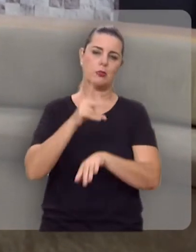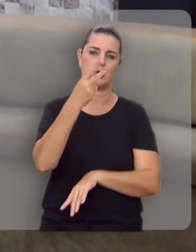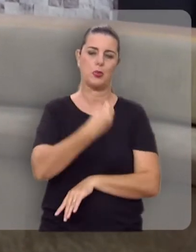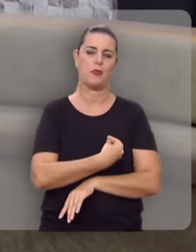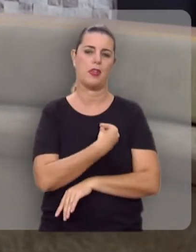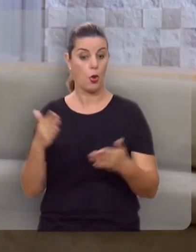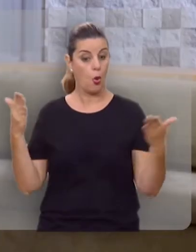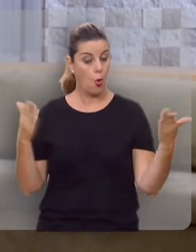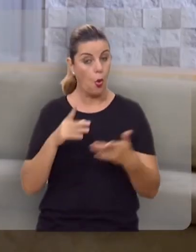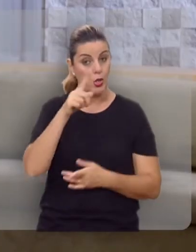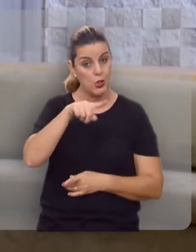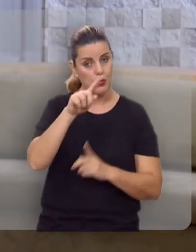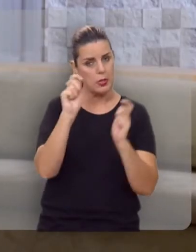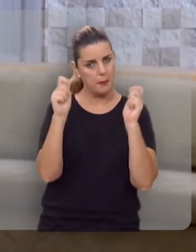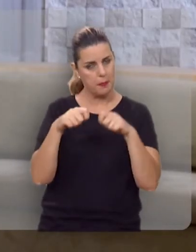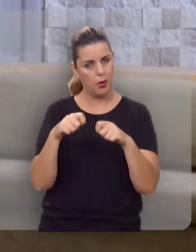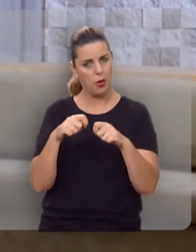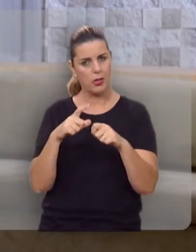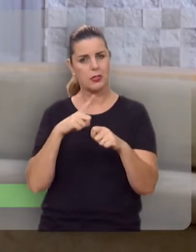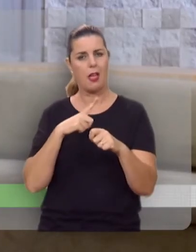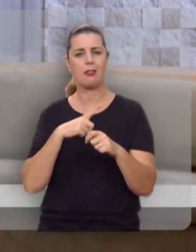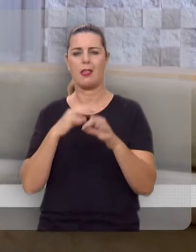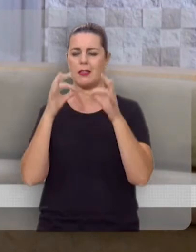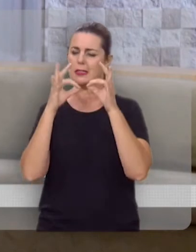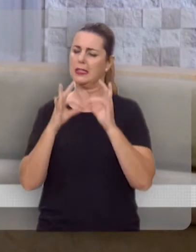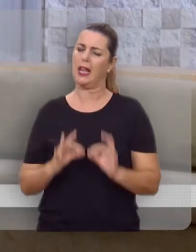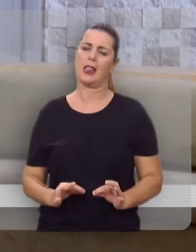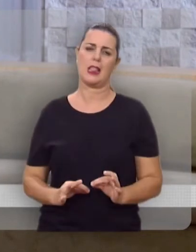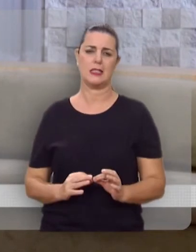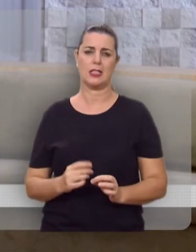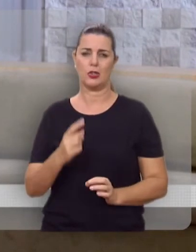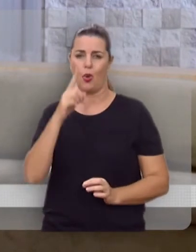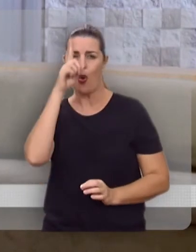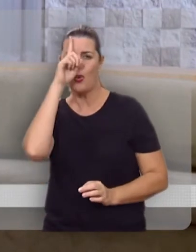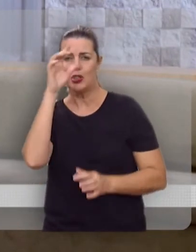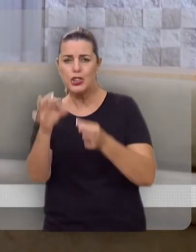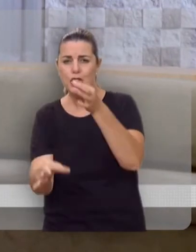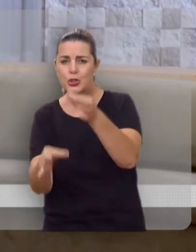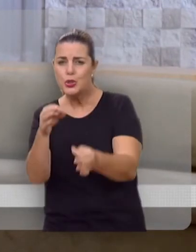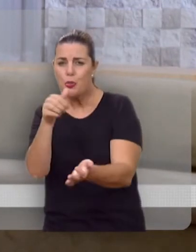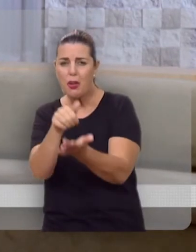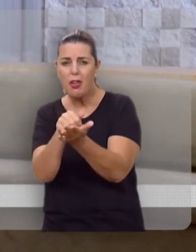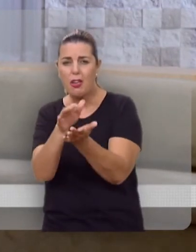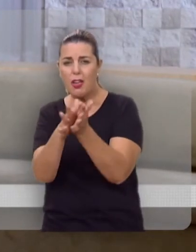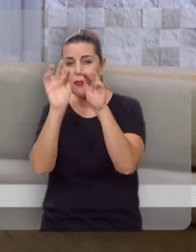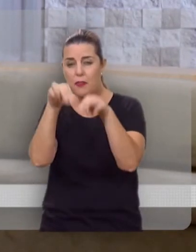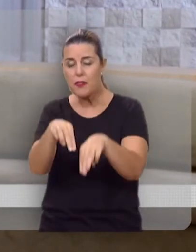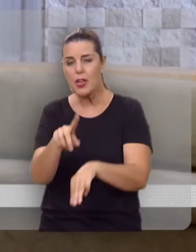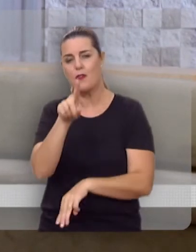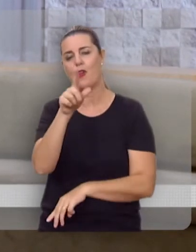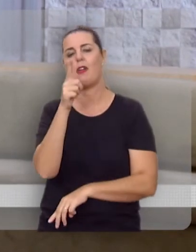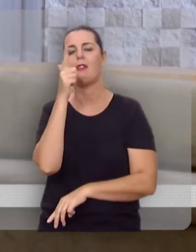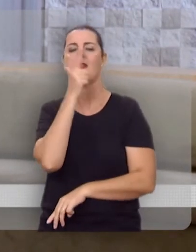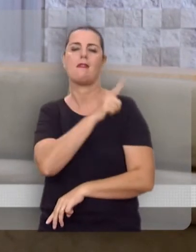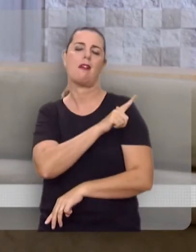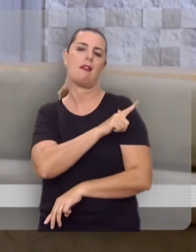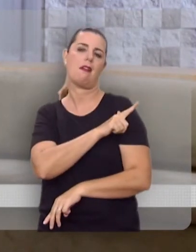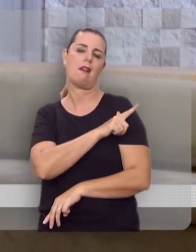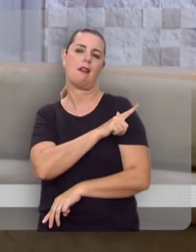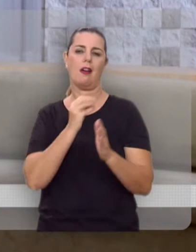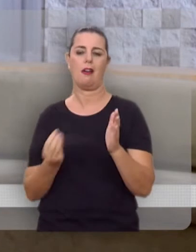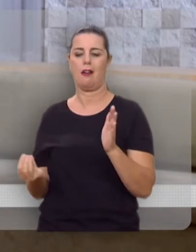mais sobre a sua vida. Hoje você pode ter a convicção de que naquele grande dia do juízo, você será